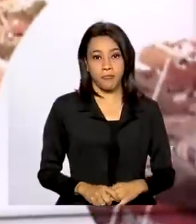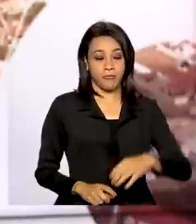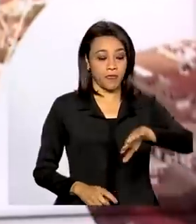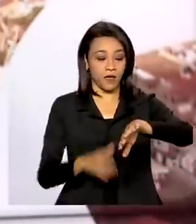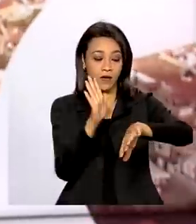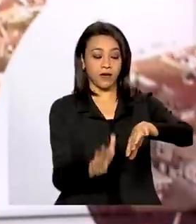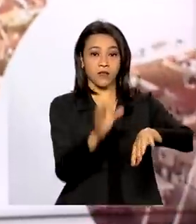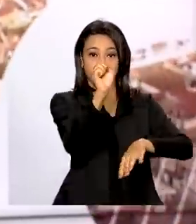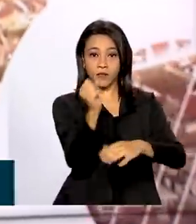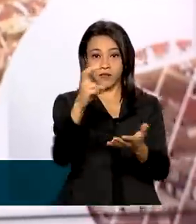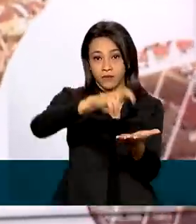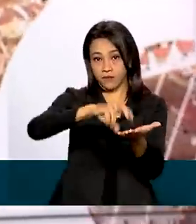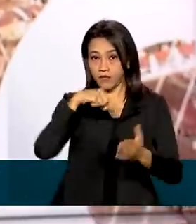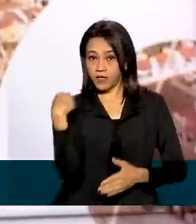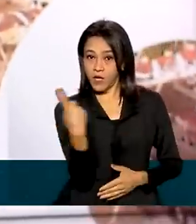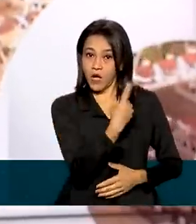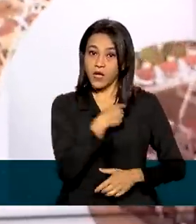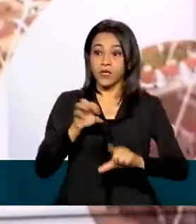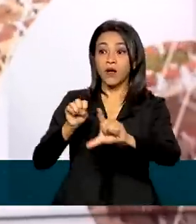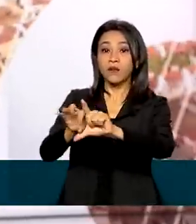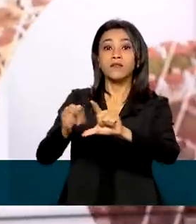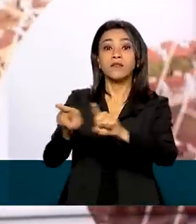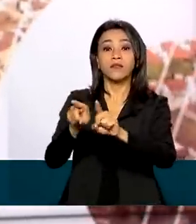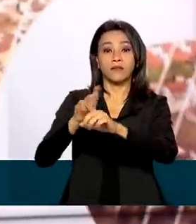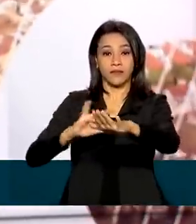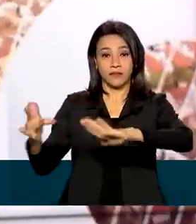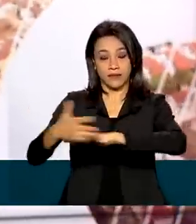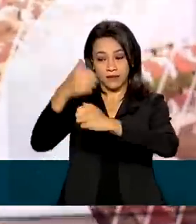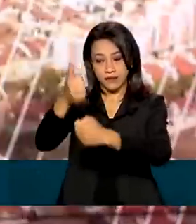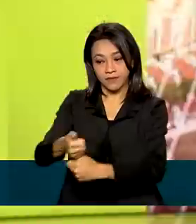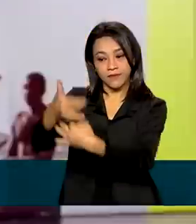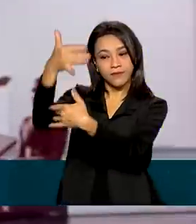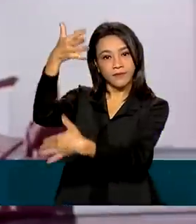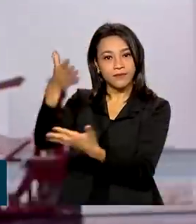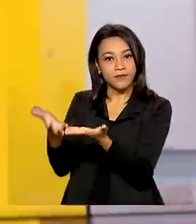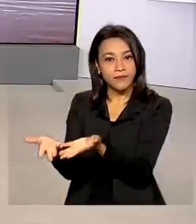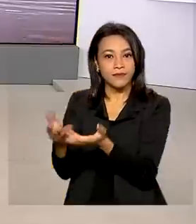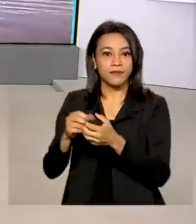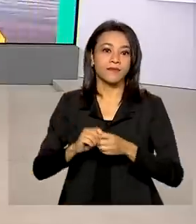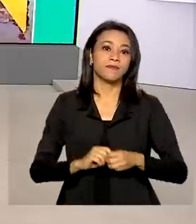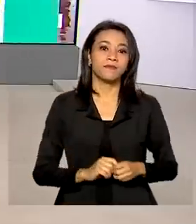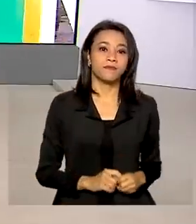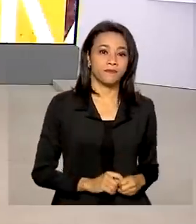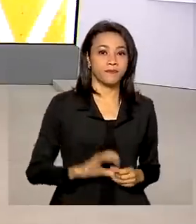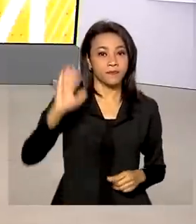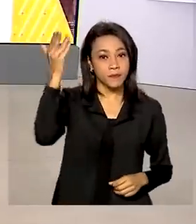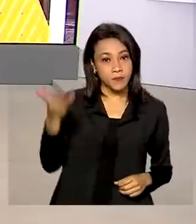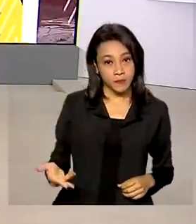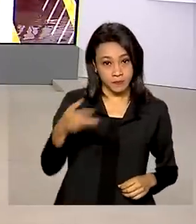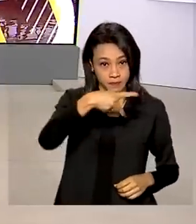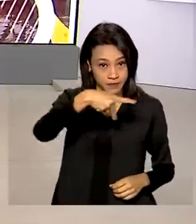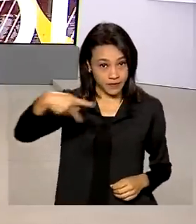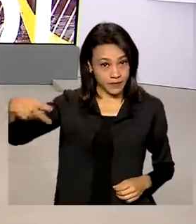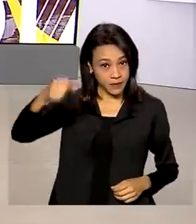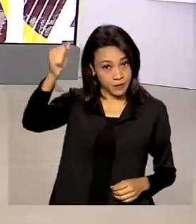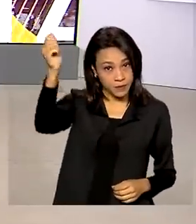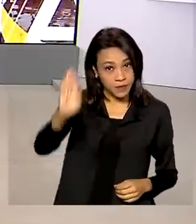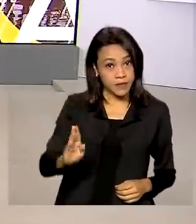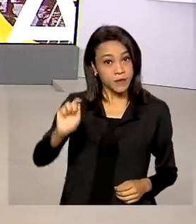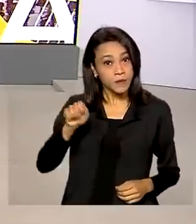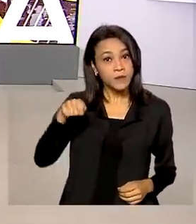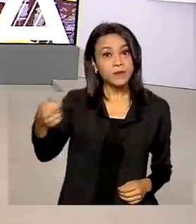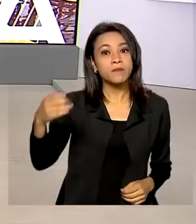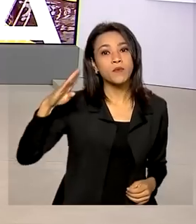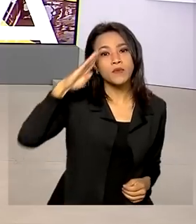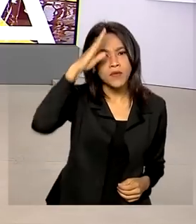8 horas da manhã, estamos ao vivo também pelas redes sociais. O presidente da República, Jair Bolsonaro,